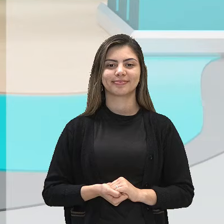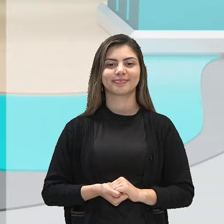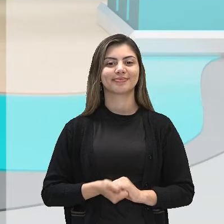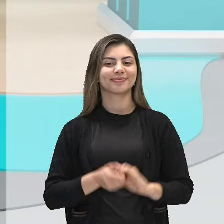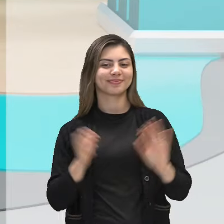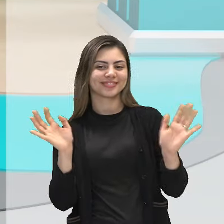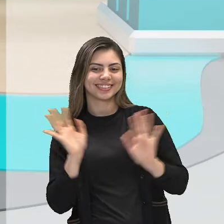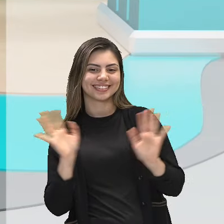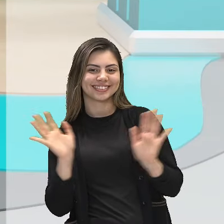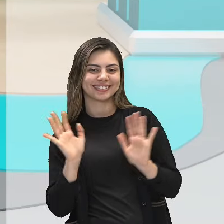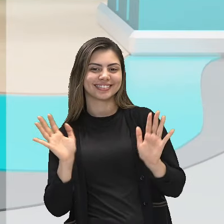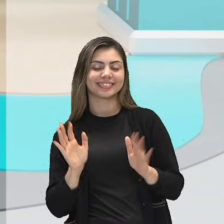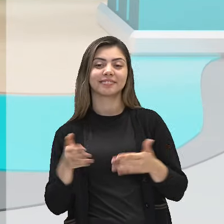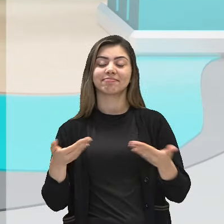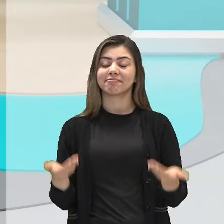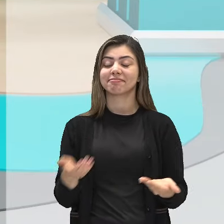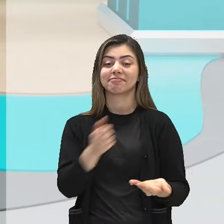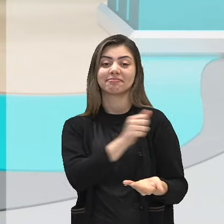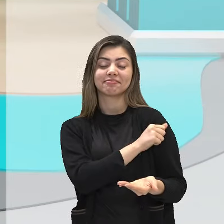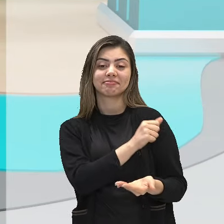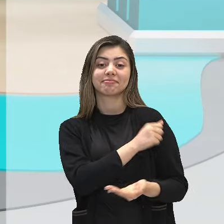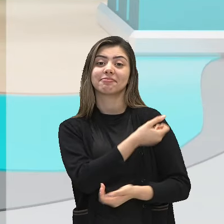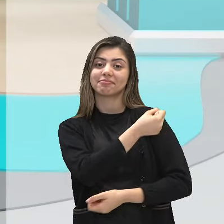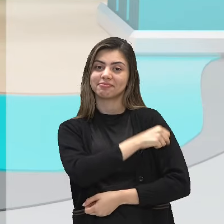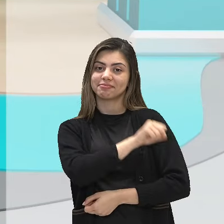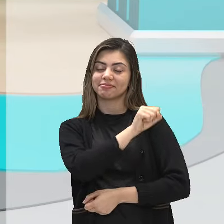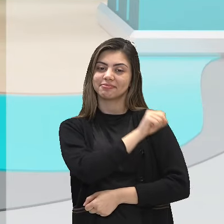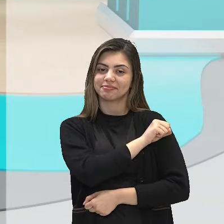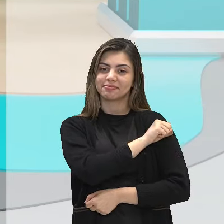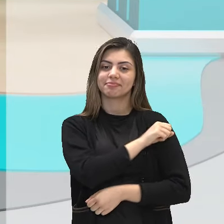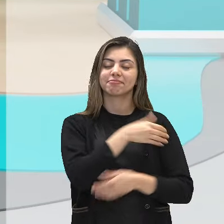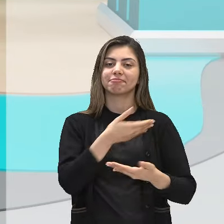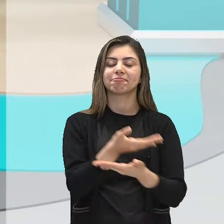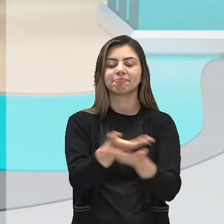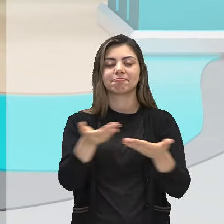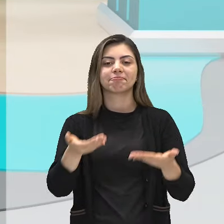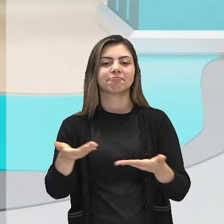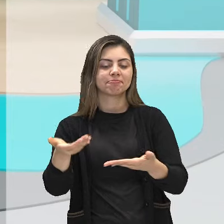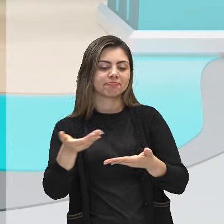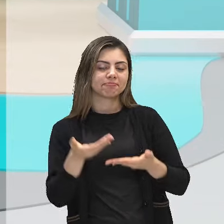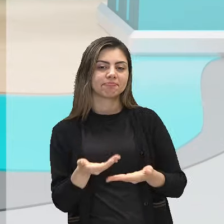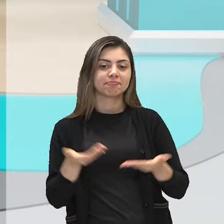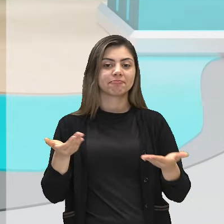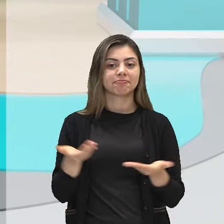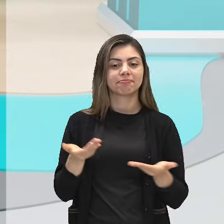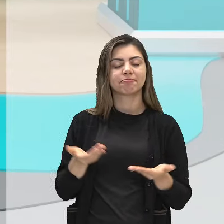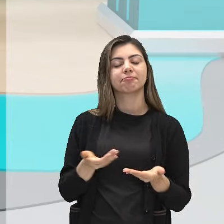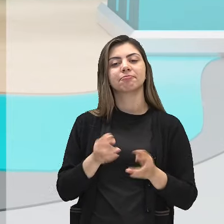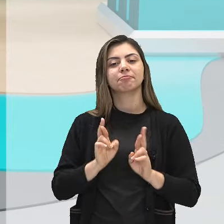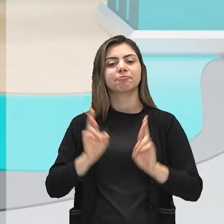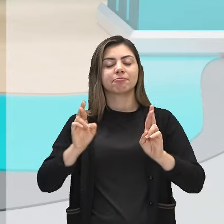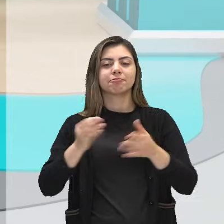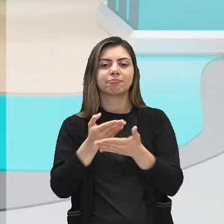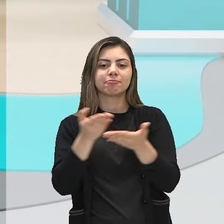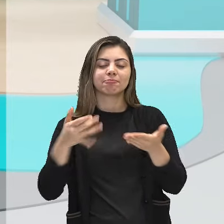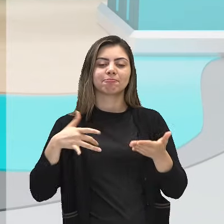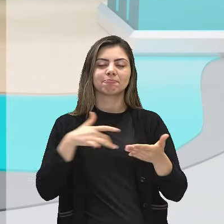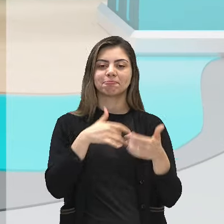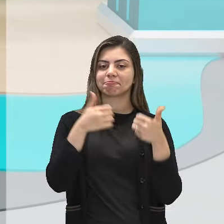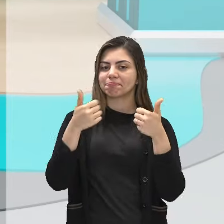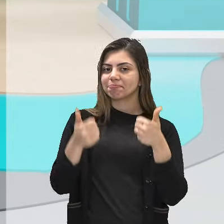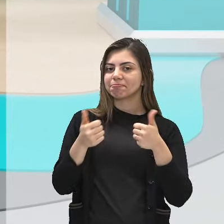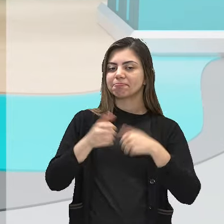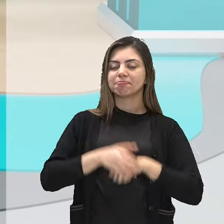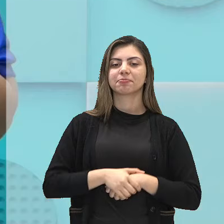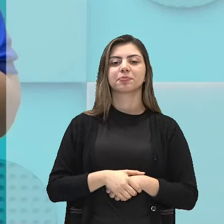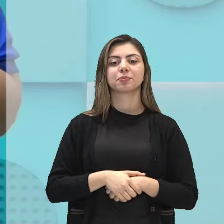Olá, queridos alunos do oitavo ano, sejam todos bem-vindos, espero que todos estejam bem.